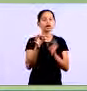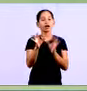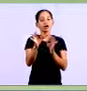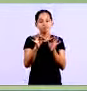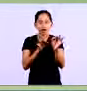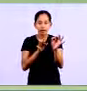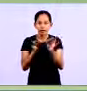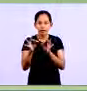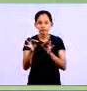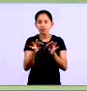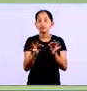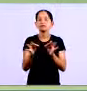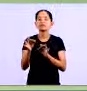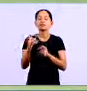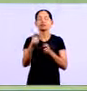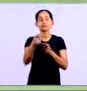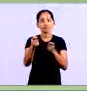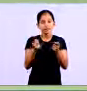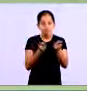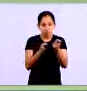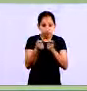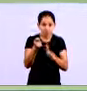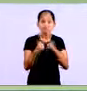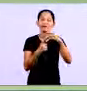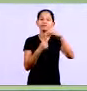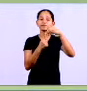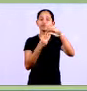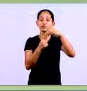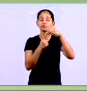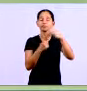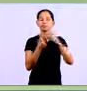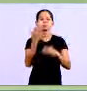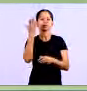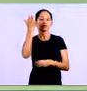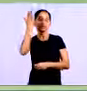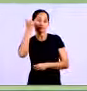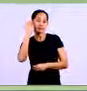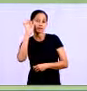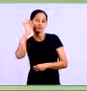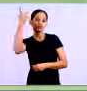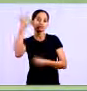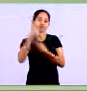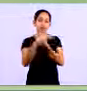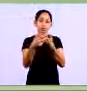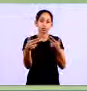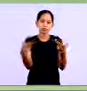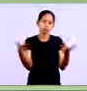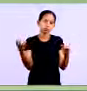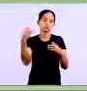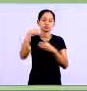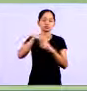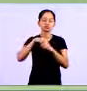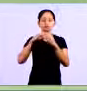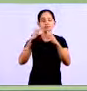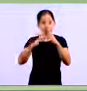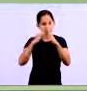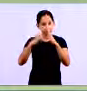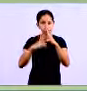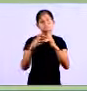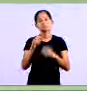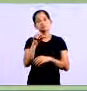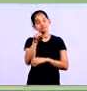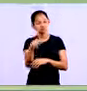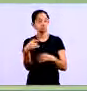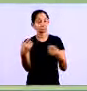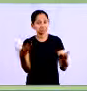meio deste ela consiga ter informações necessárias para a tomada de decisões esse é o controle das